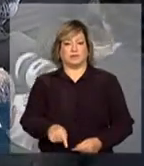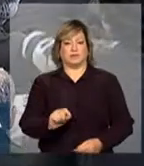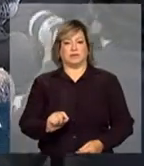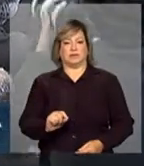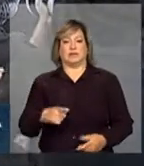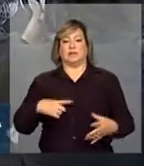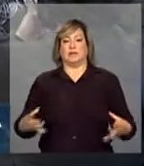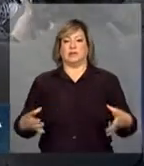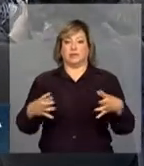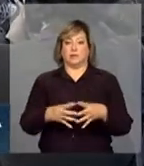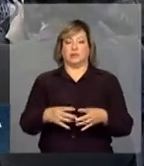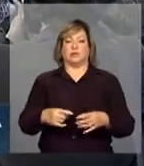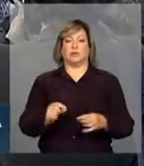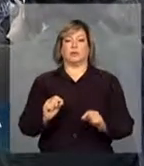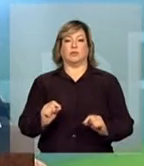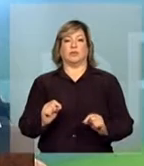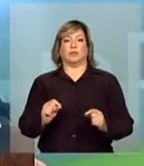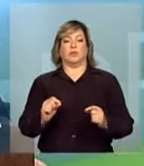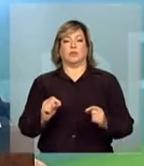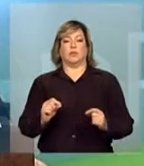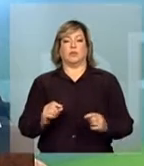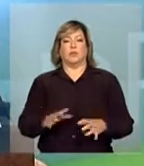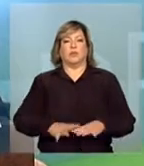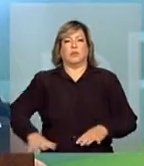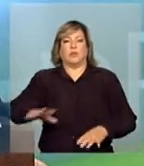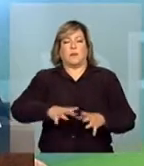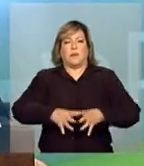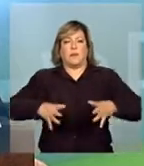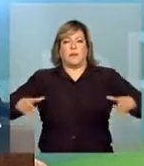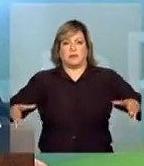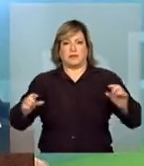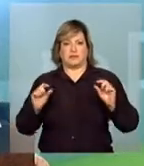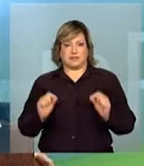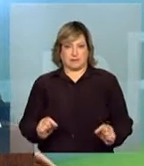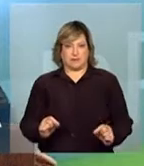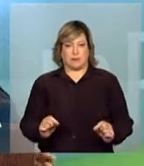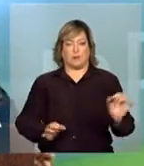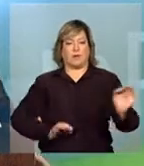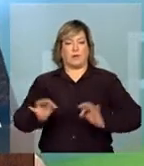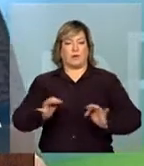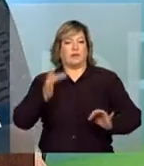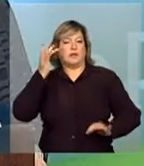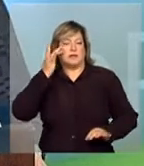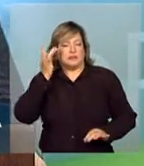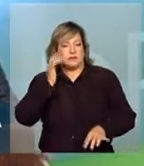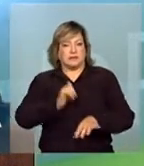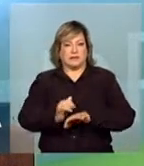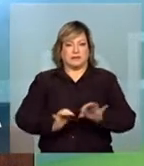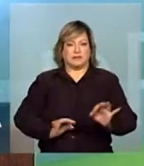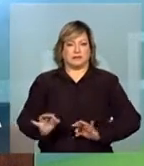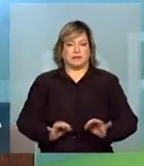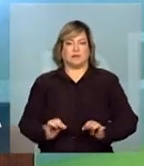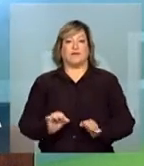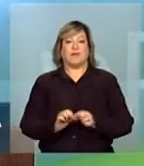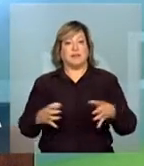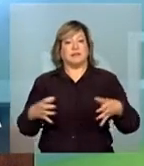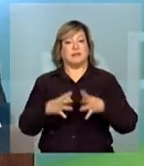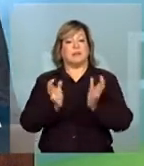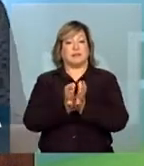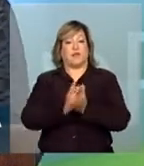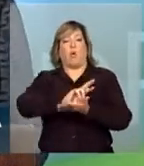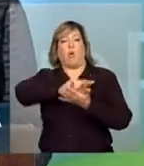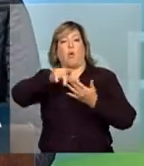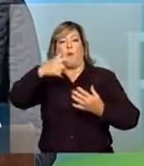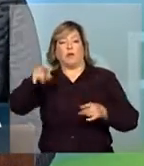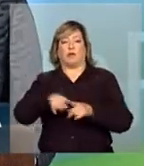insere num contexto mais amplo, de um projeto estratégico do qual fazem parte várias outras medidas, como a